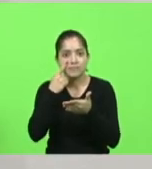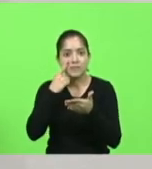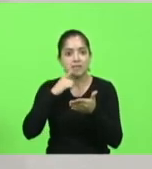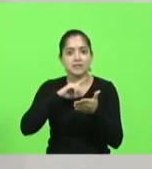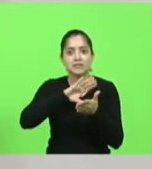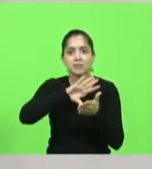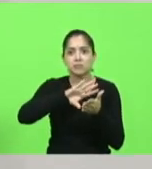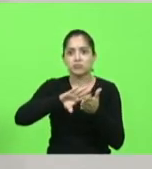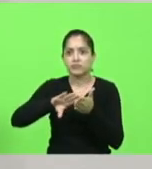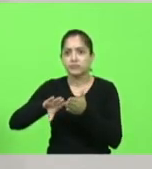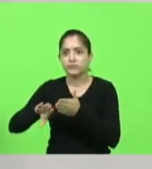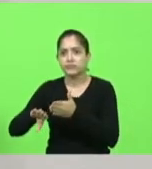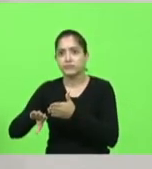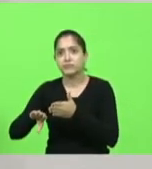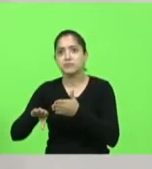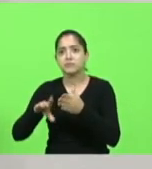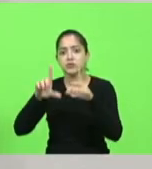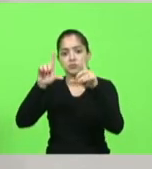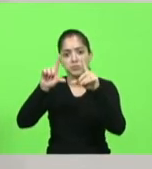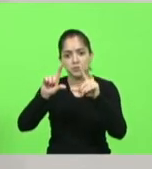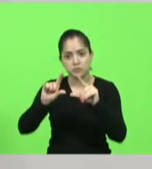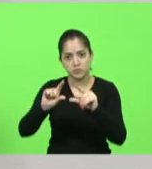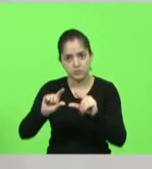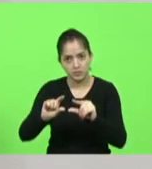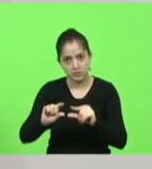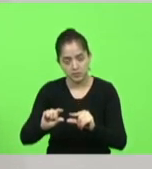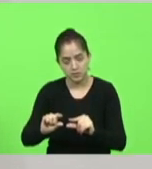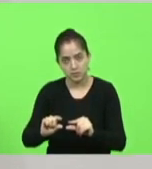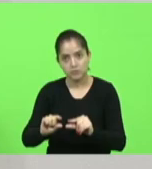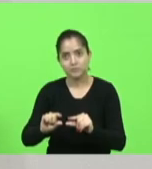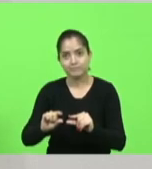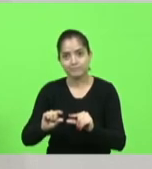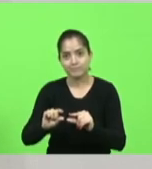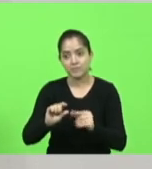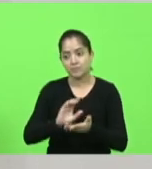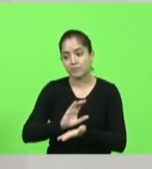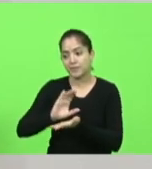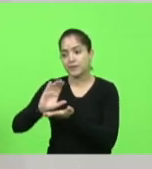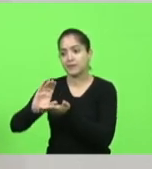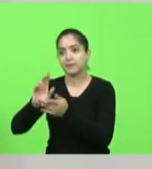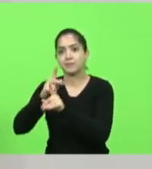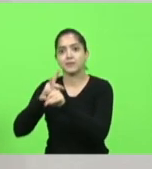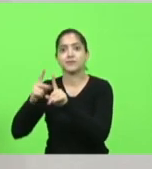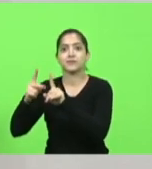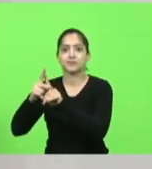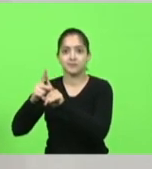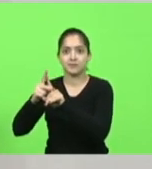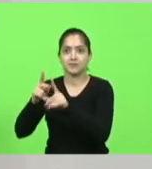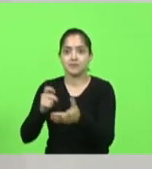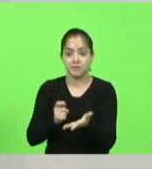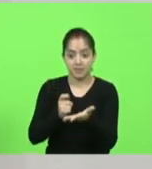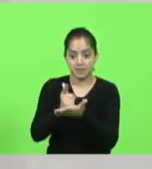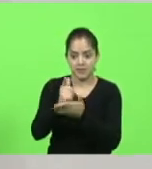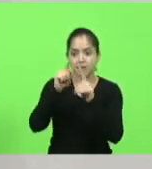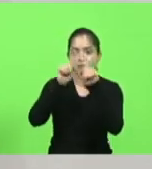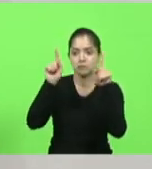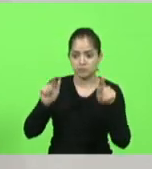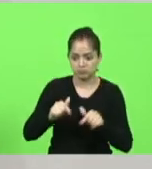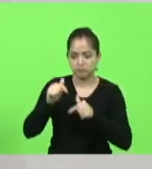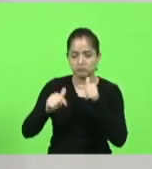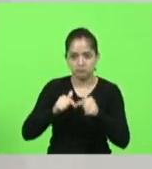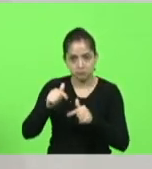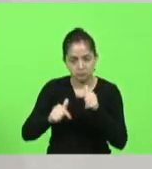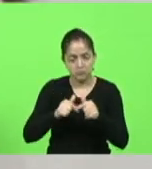do caixa para ir para a Previdência. Olha, para pagar os servidores que trabalharam, que deram